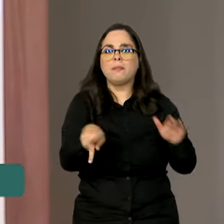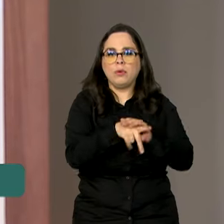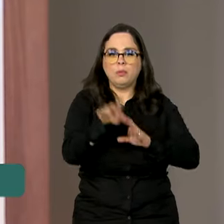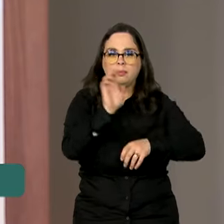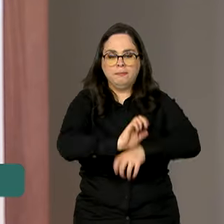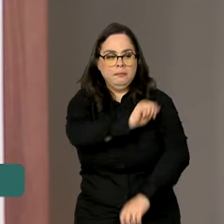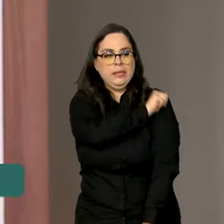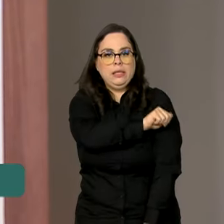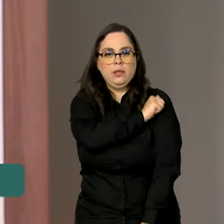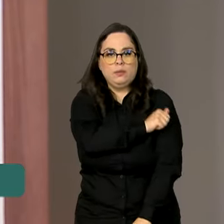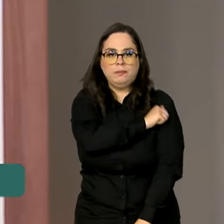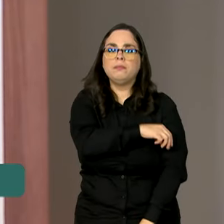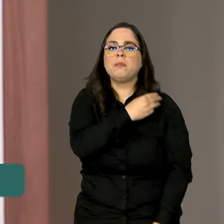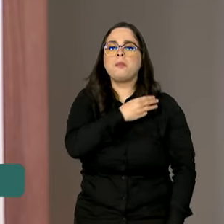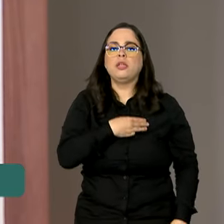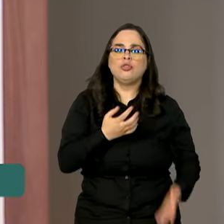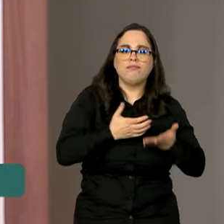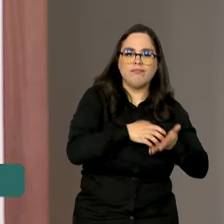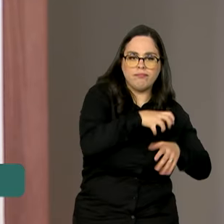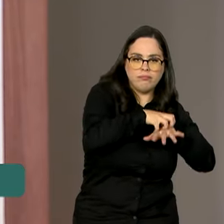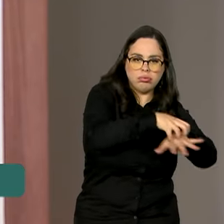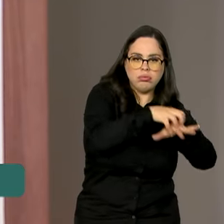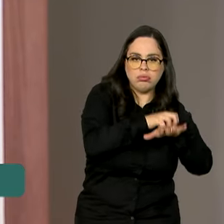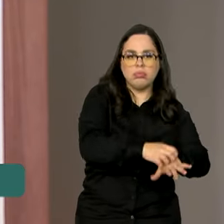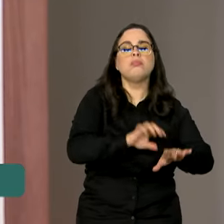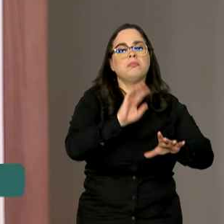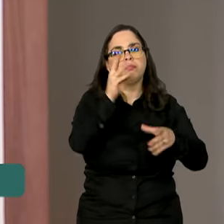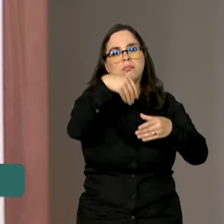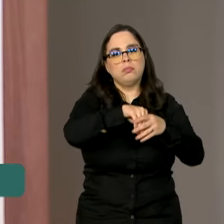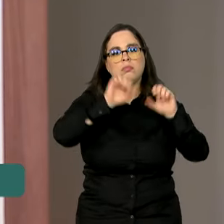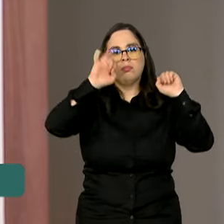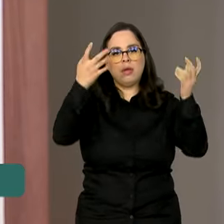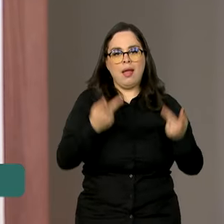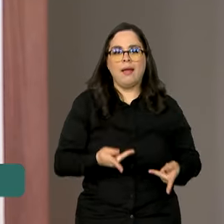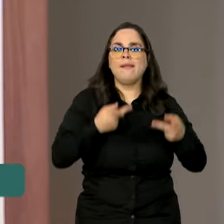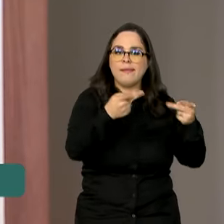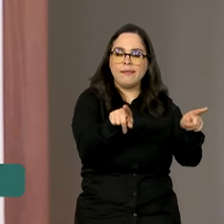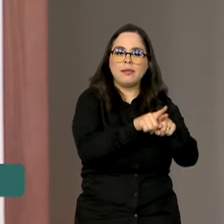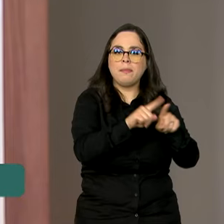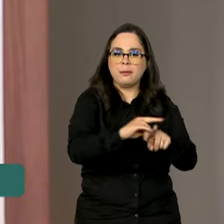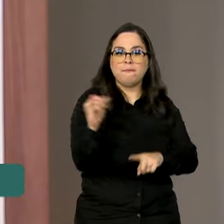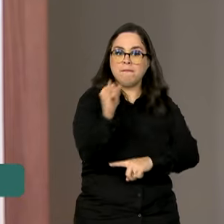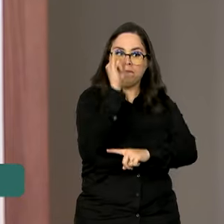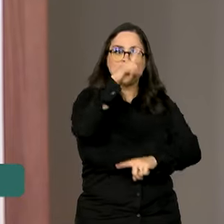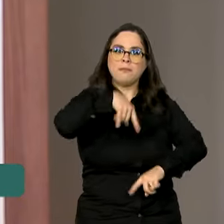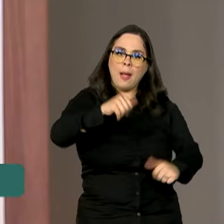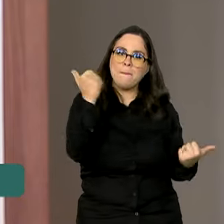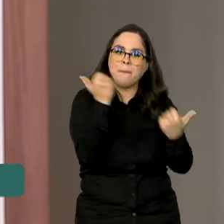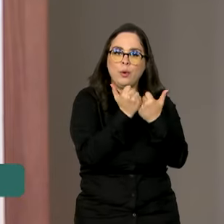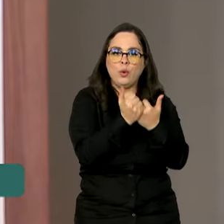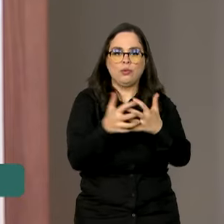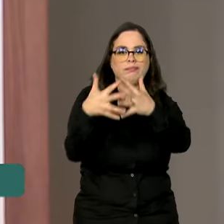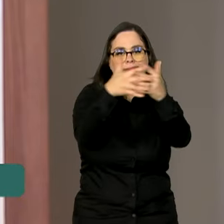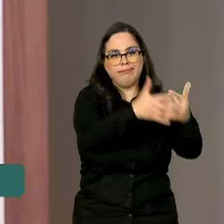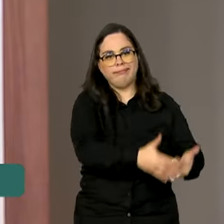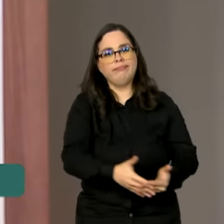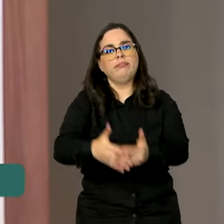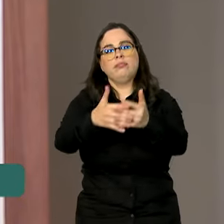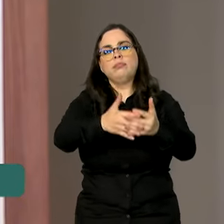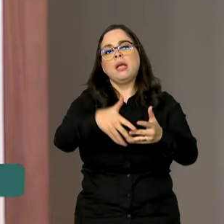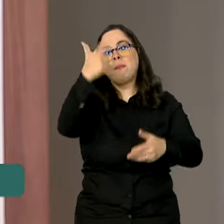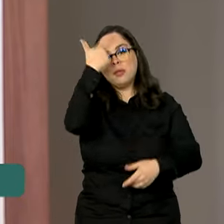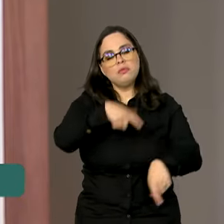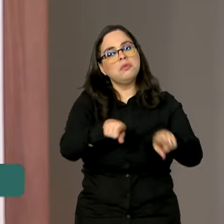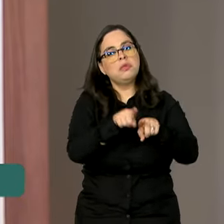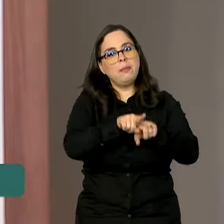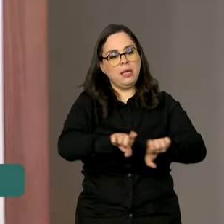ministro dos Transportes participou da cerimônia de entrega e falou sobre a importância desse tipo de apoio aos caminhoneiros, além das